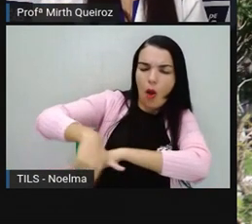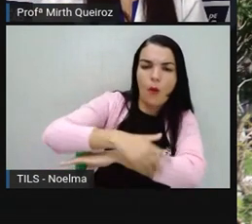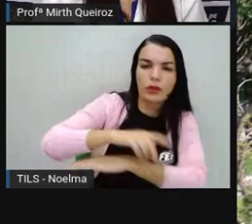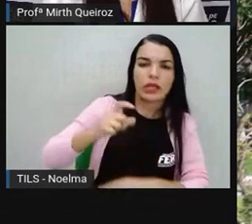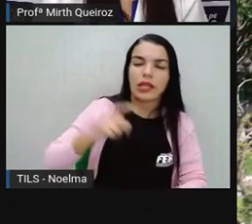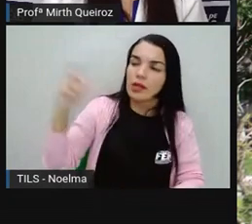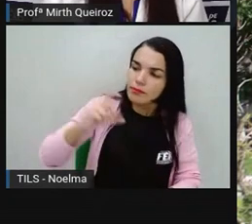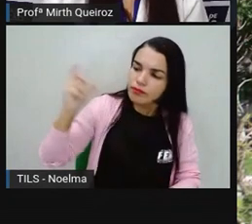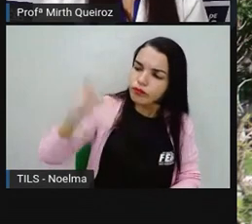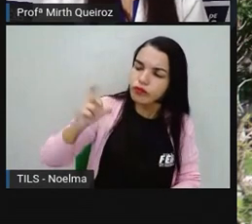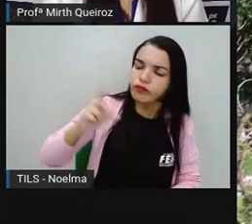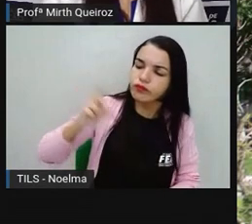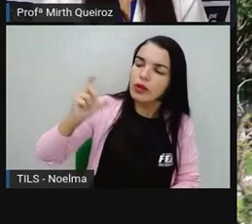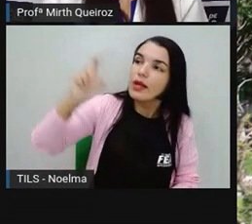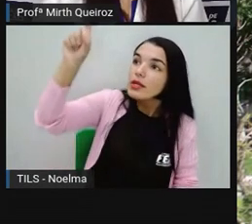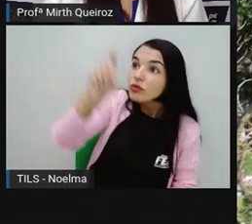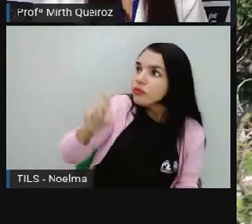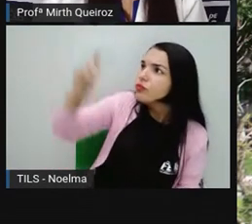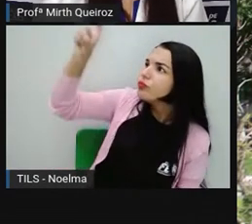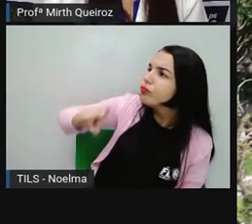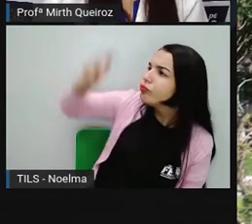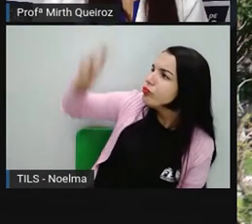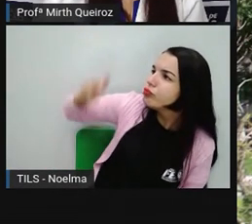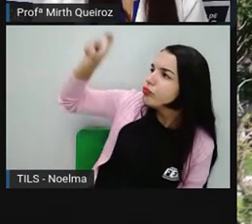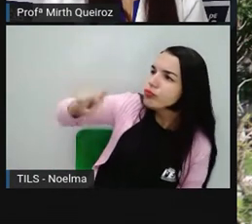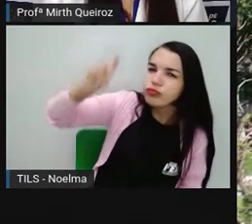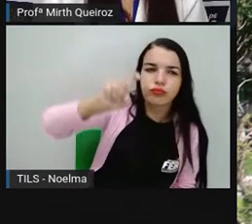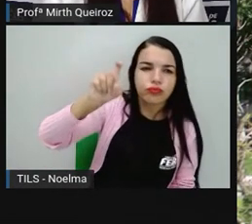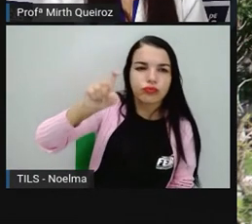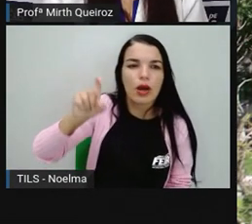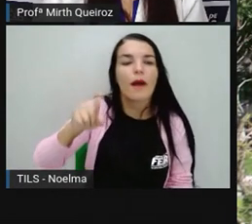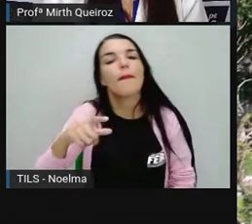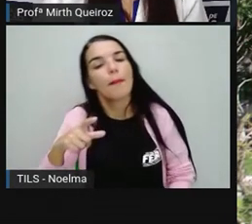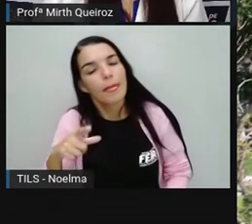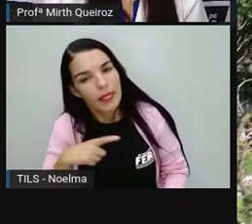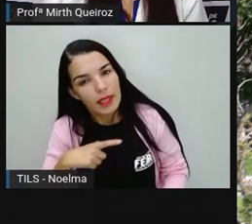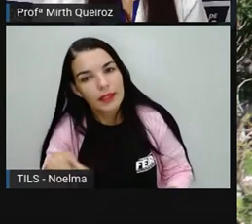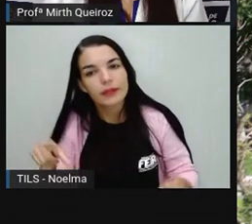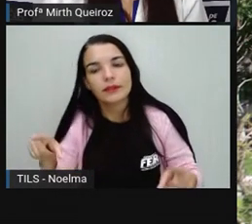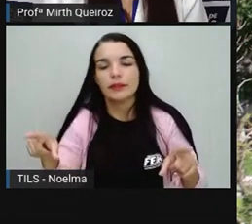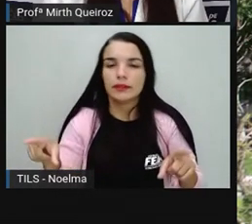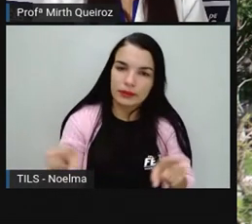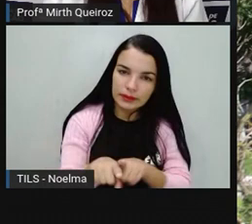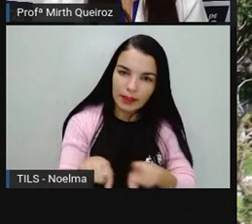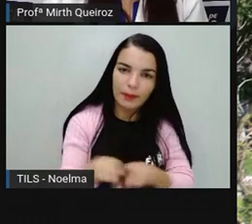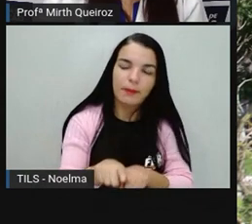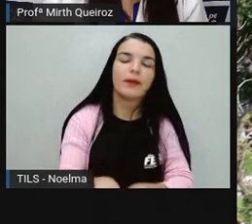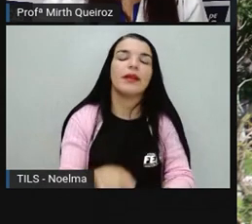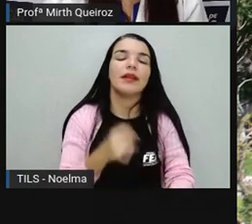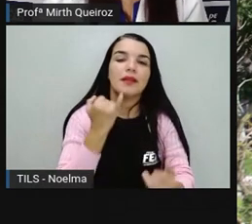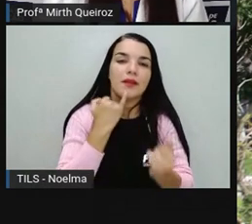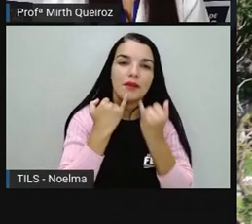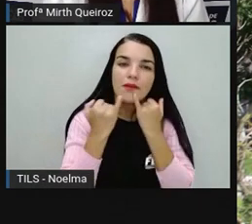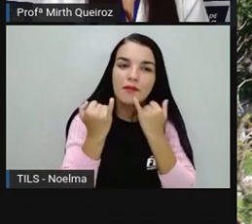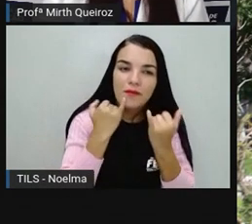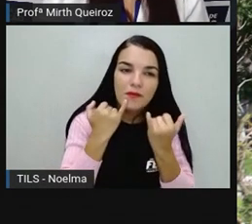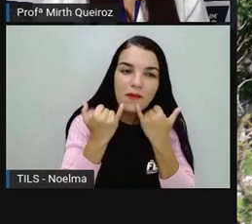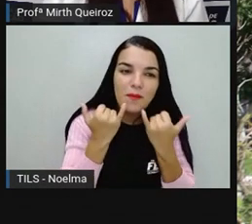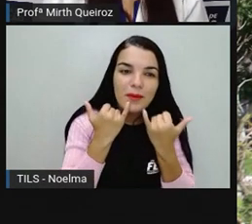fichações. Nos jornais. Nas revistas. A quantidade de prédio. Tudo isso aí